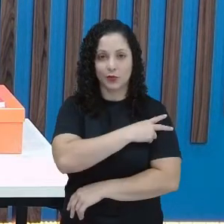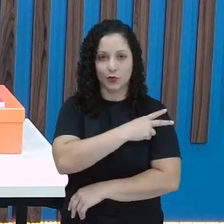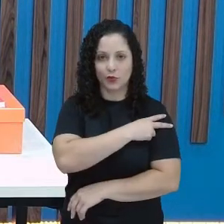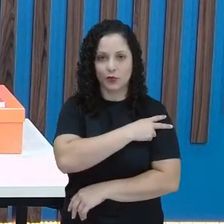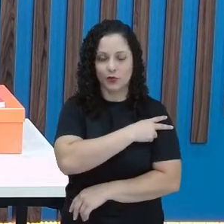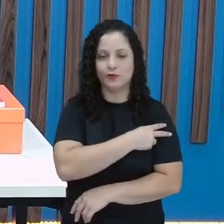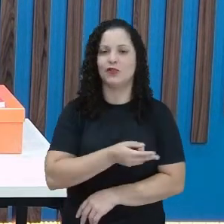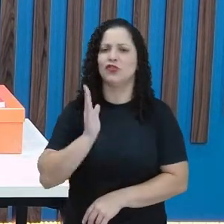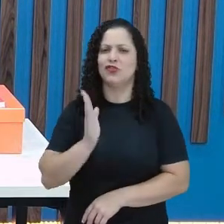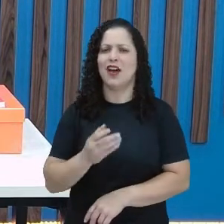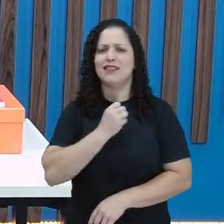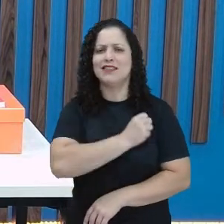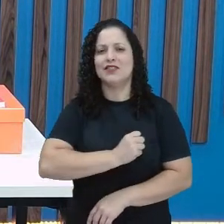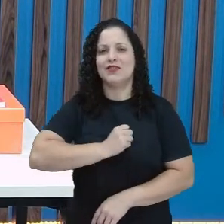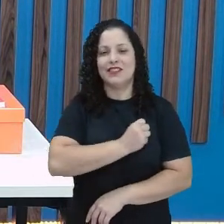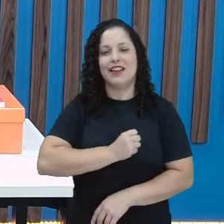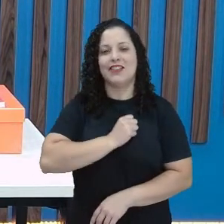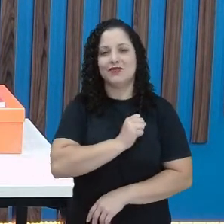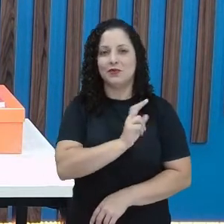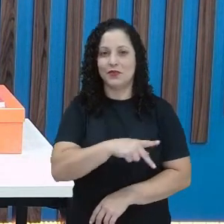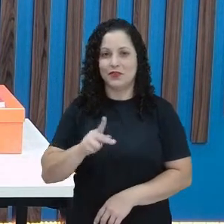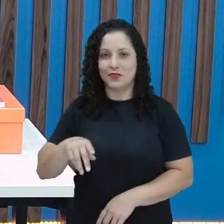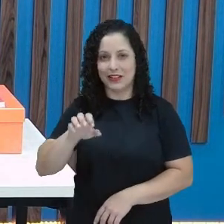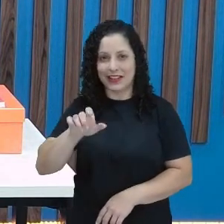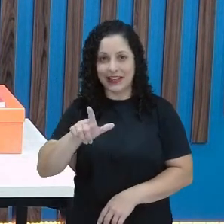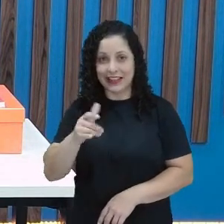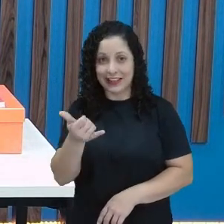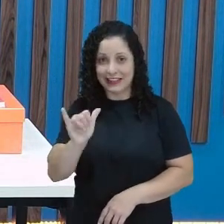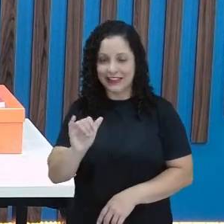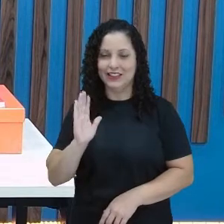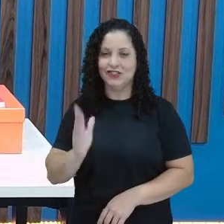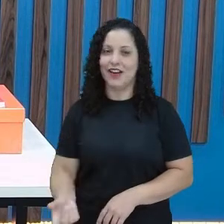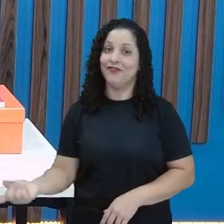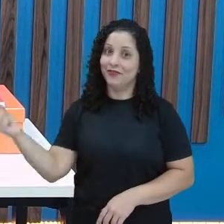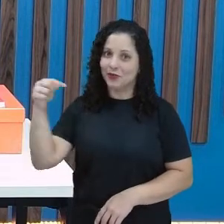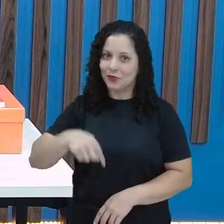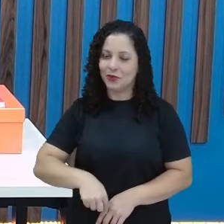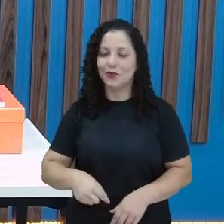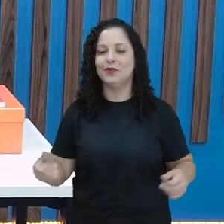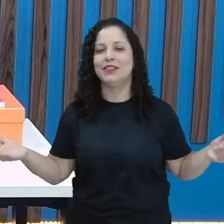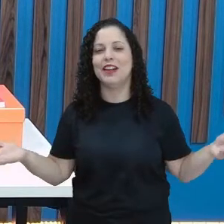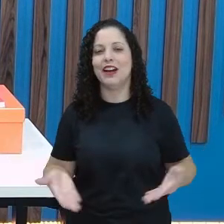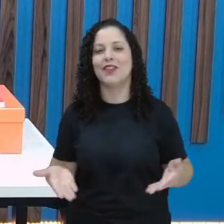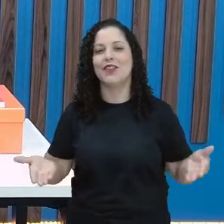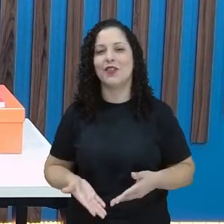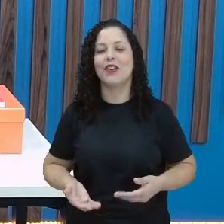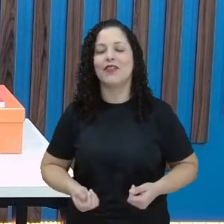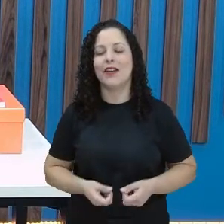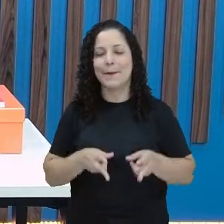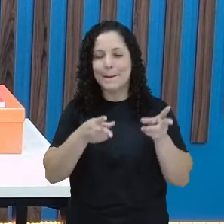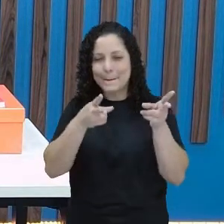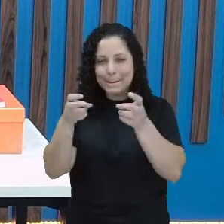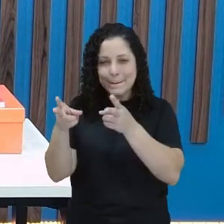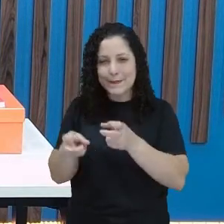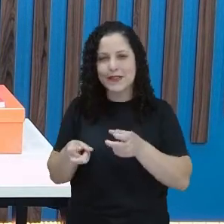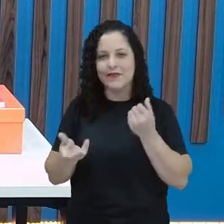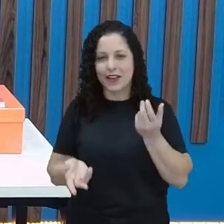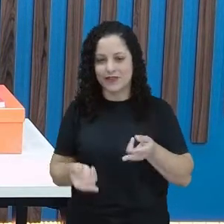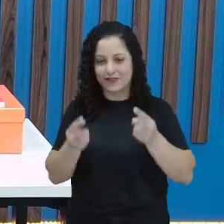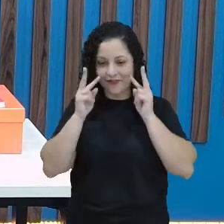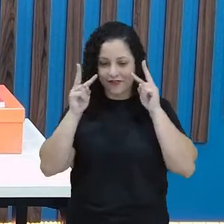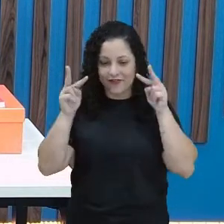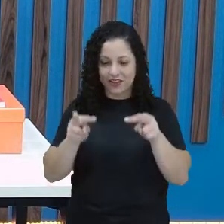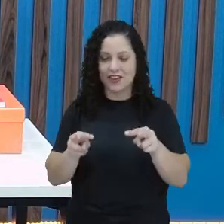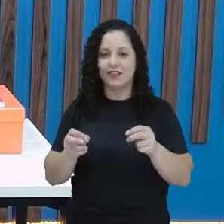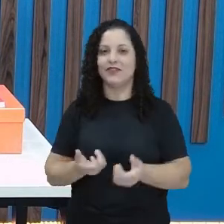já estava com saudade da professora Eli, não é? Ela está de volta e vai verificar aí a participação de vocês nessa aula, tá?